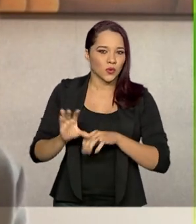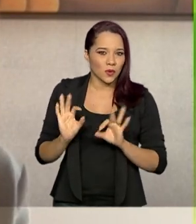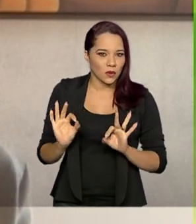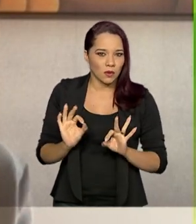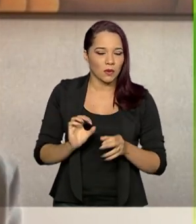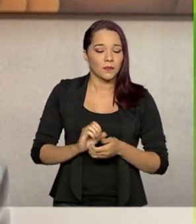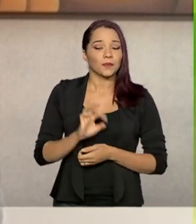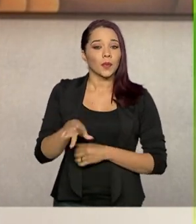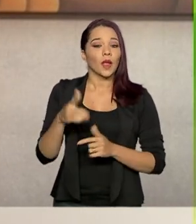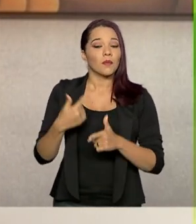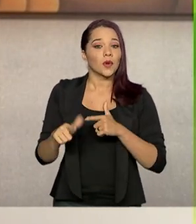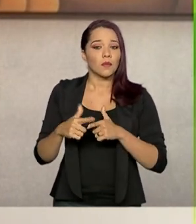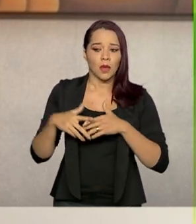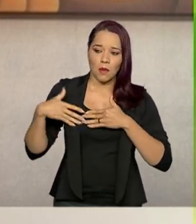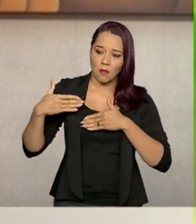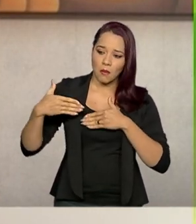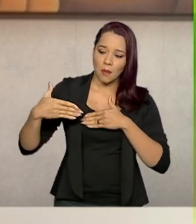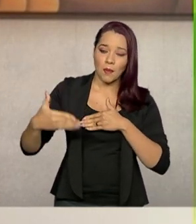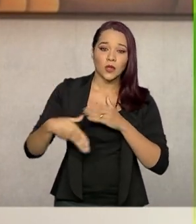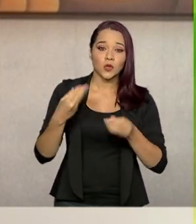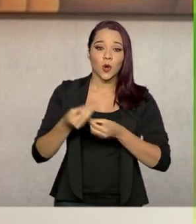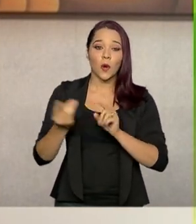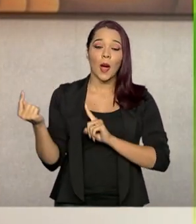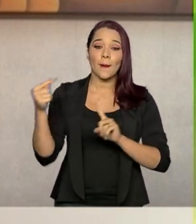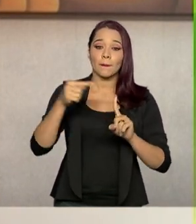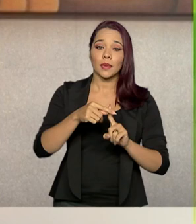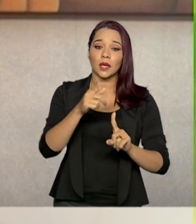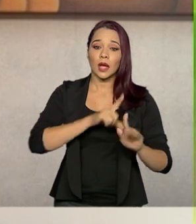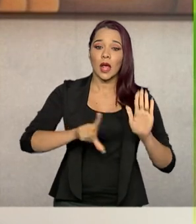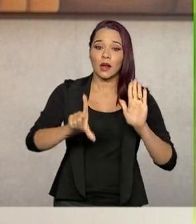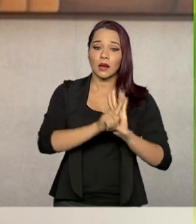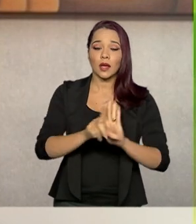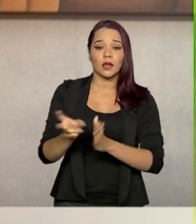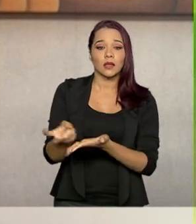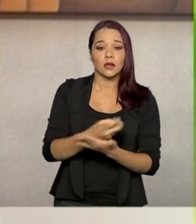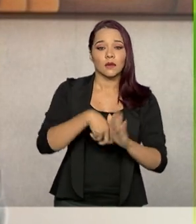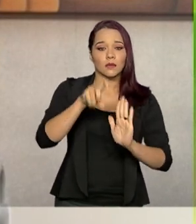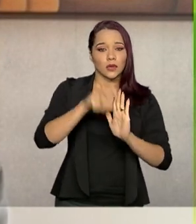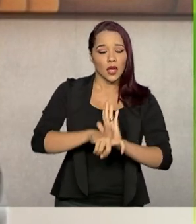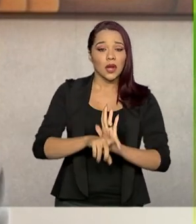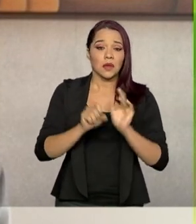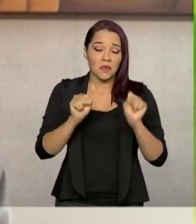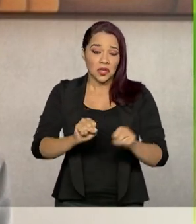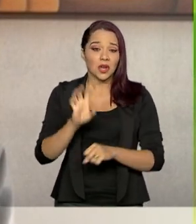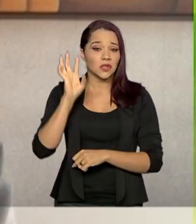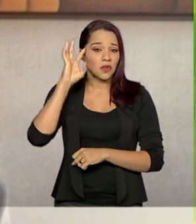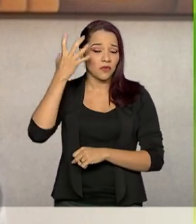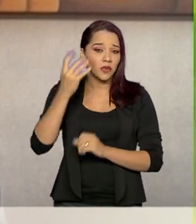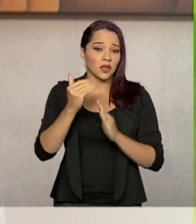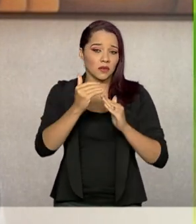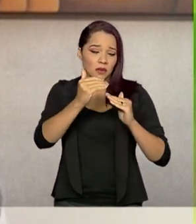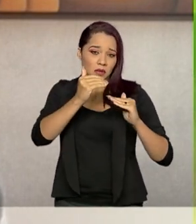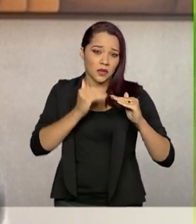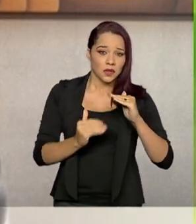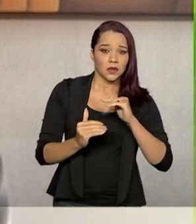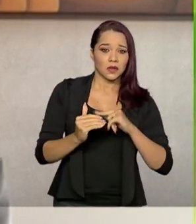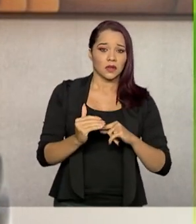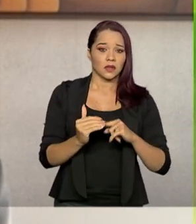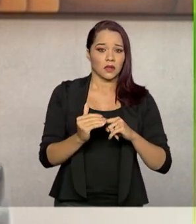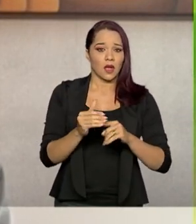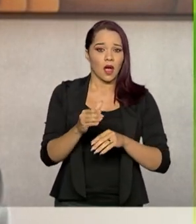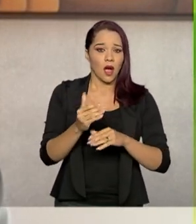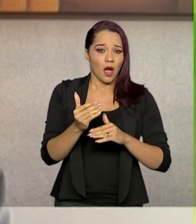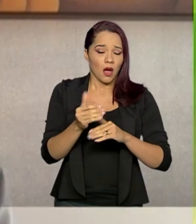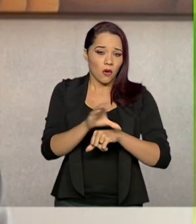são problemas que decorrem da aplicação da legislação tributária e que, portanto, poderiam ser resolvidos no nível infraconstitucional,